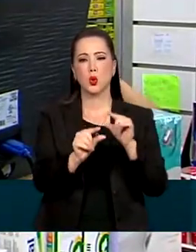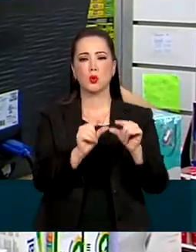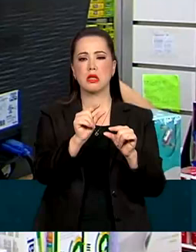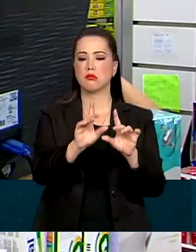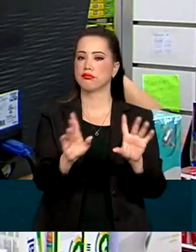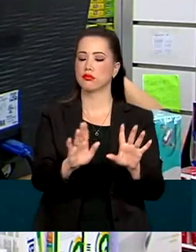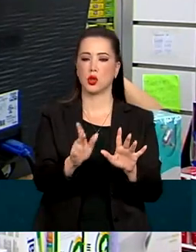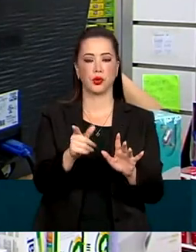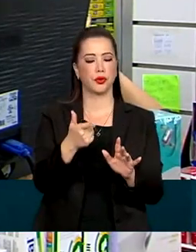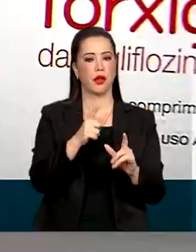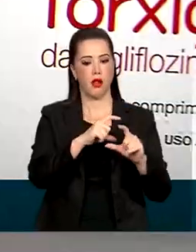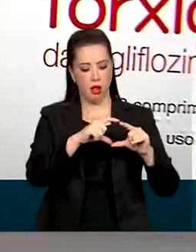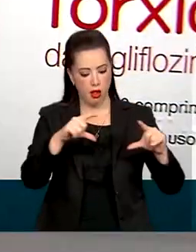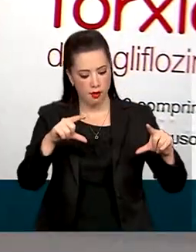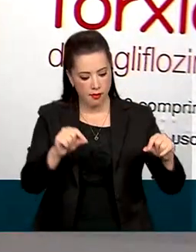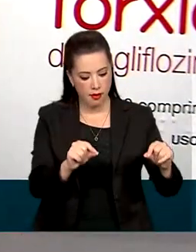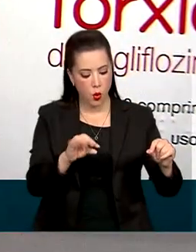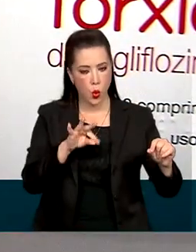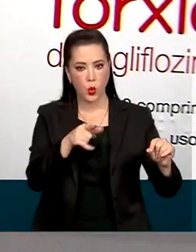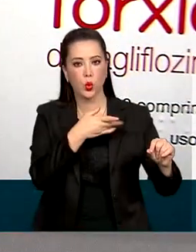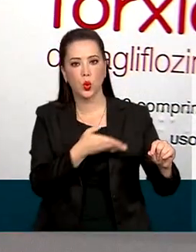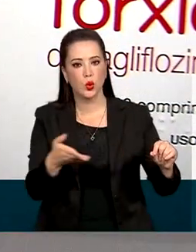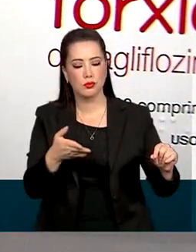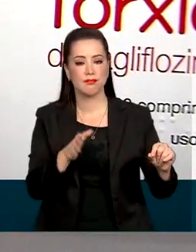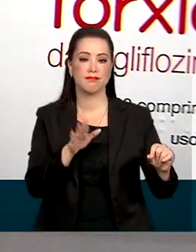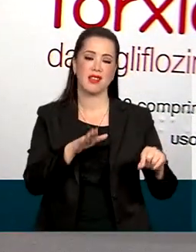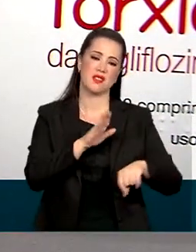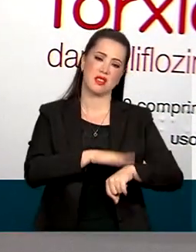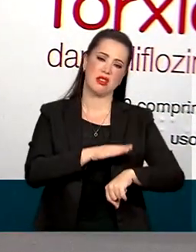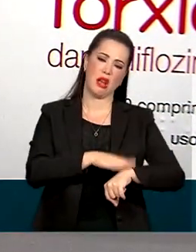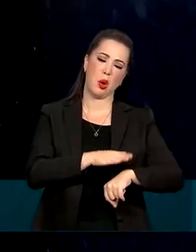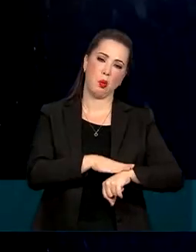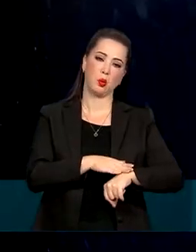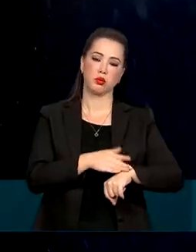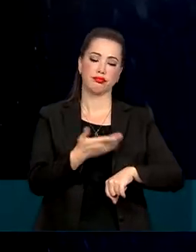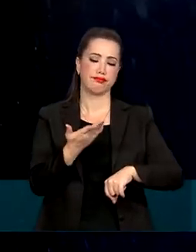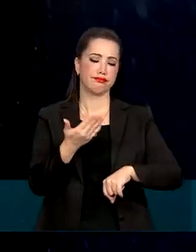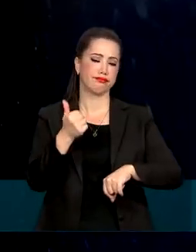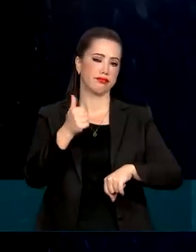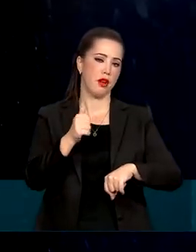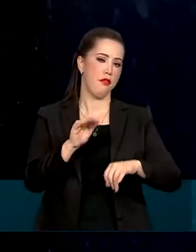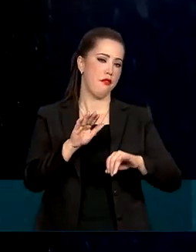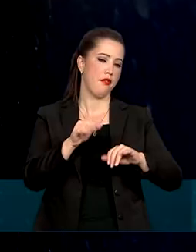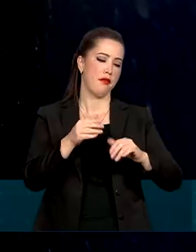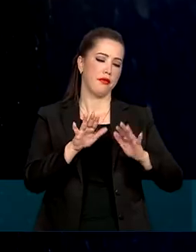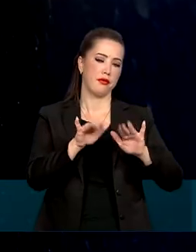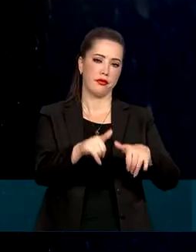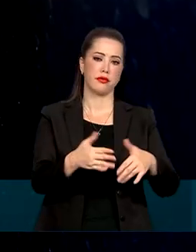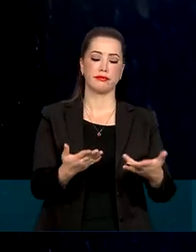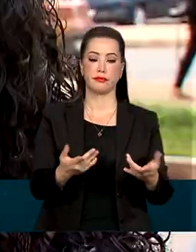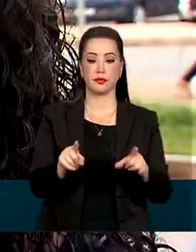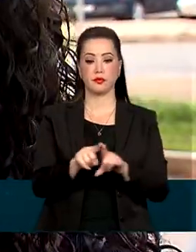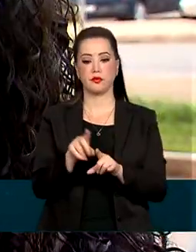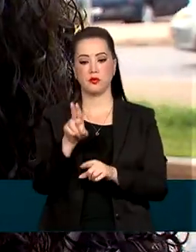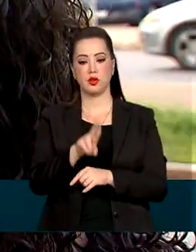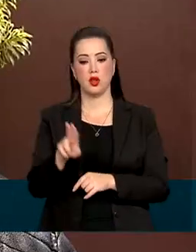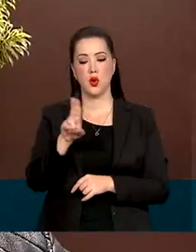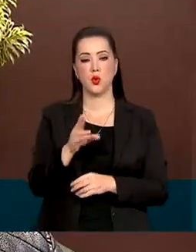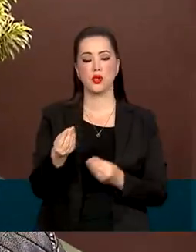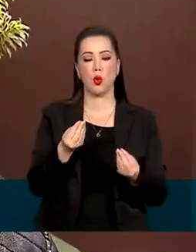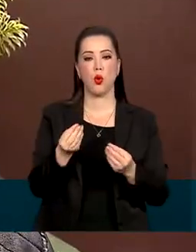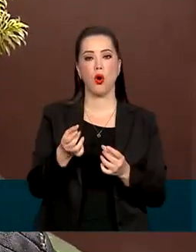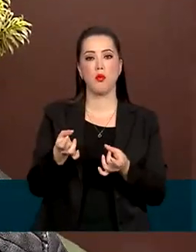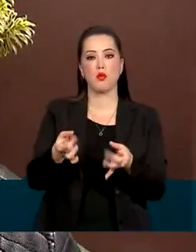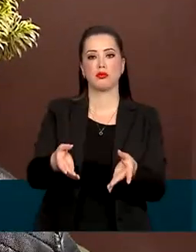aumento do consumo e a perda da validade, o que contribui para o descarte incorreto do produto. Joga no lixo.